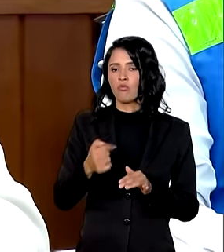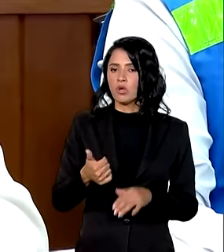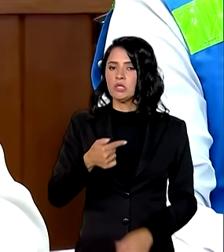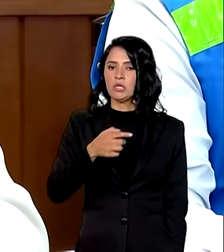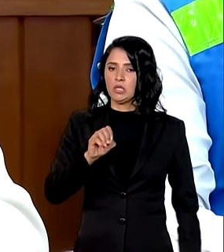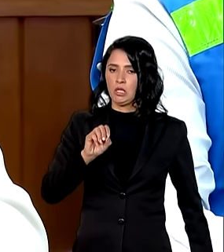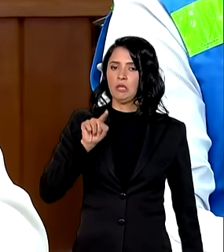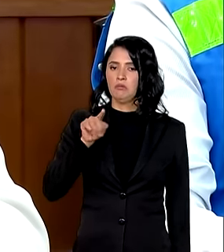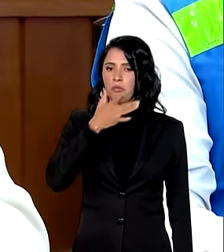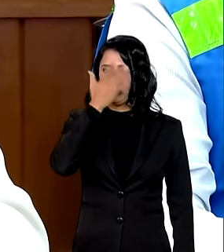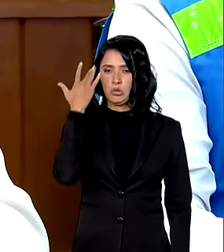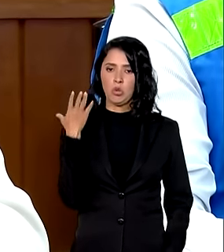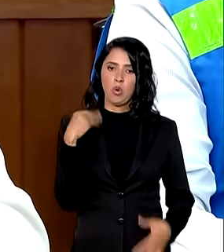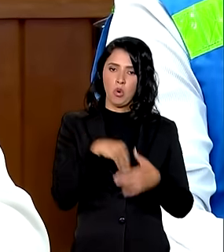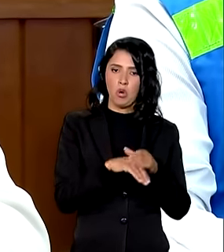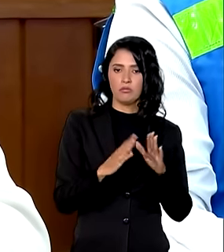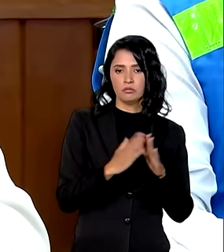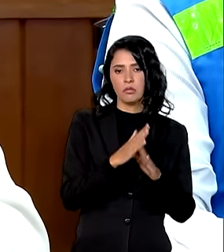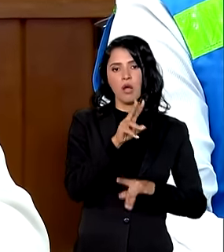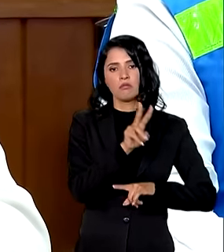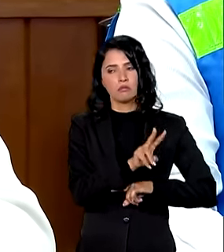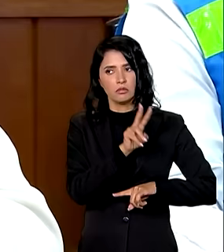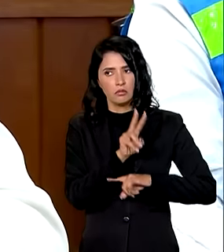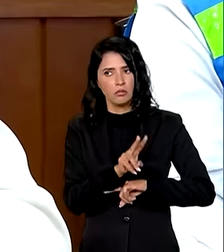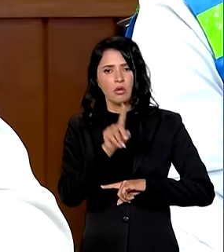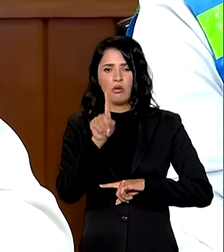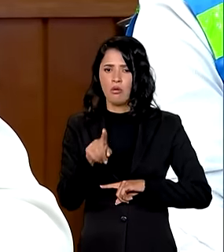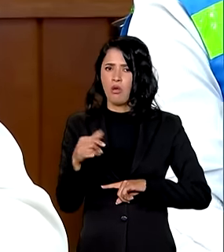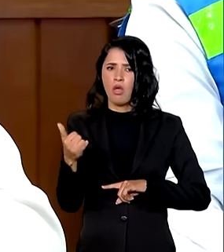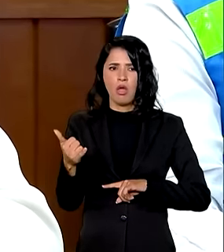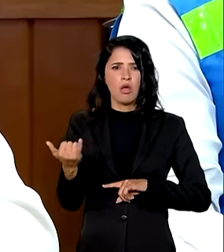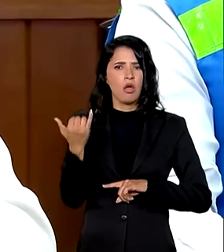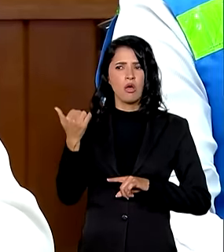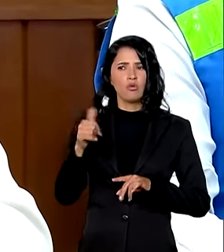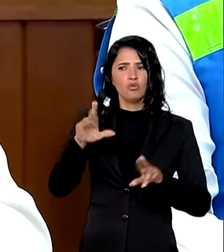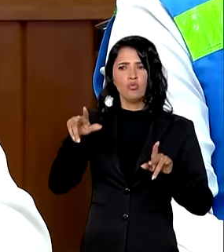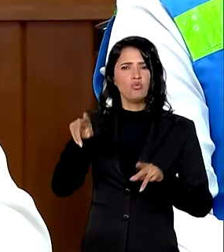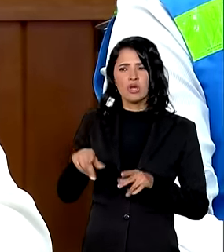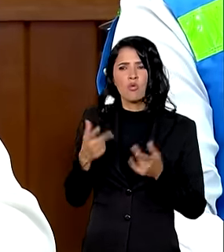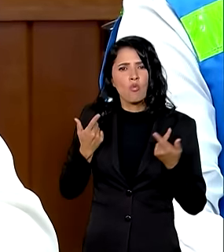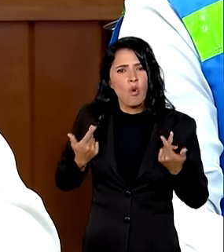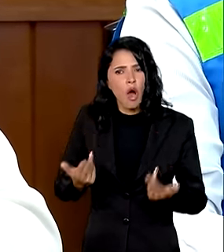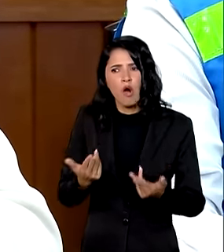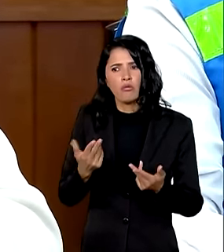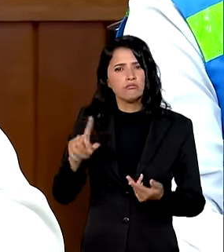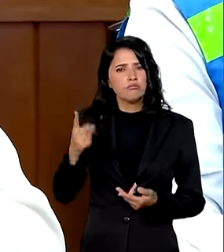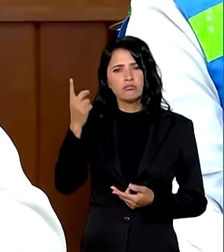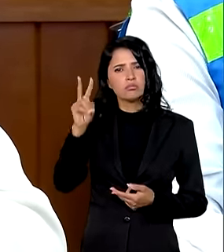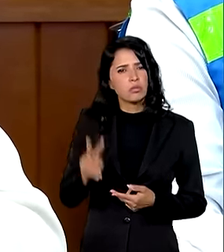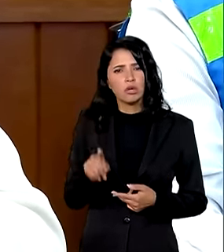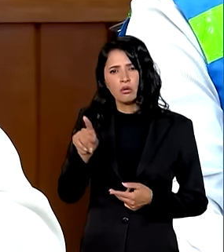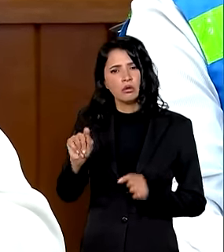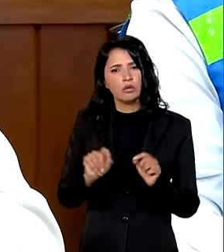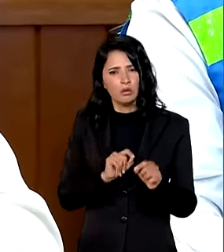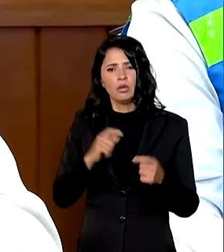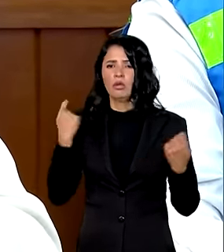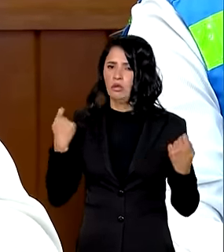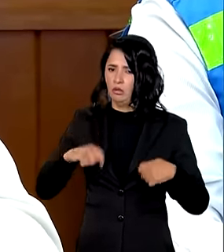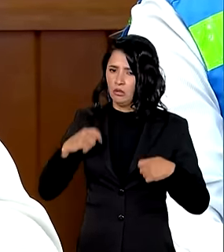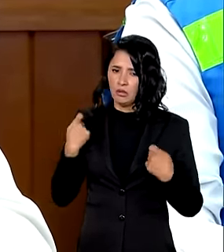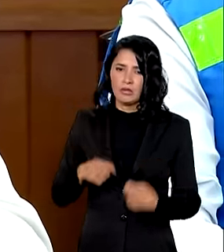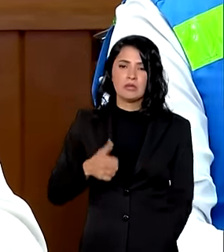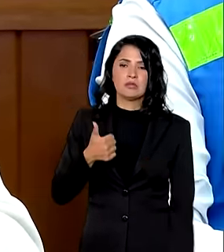pessoas em abril isso é uma coisa jamais vivida por nós e significa necessidade de quase